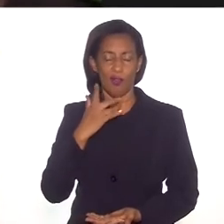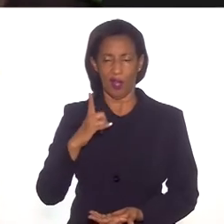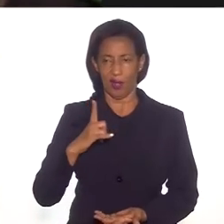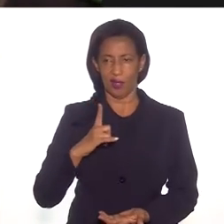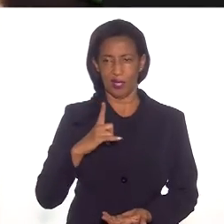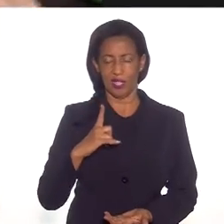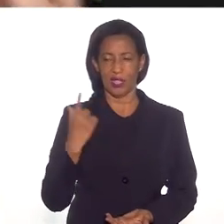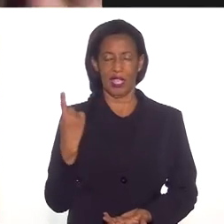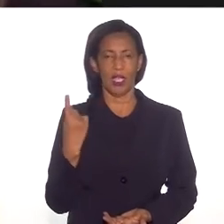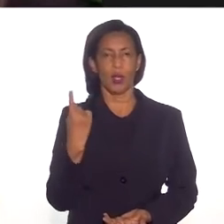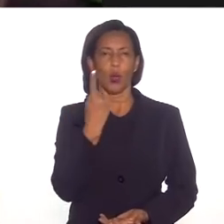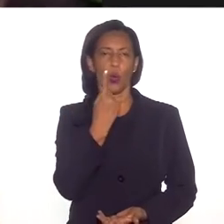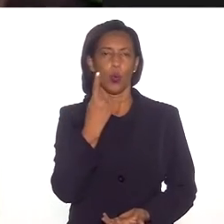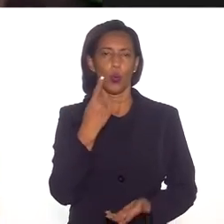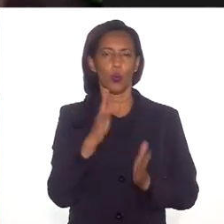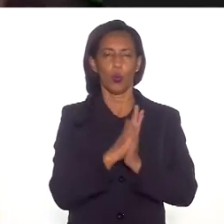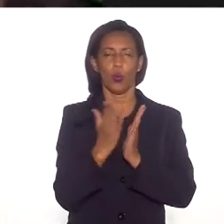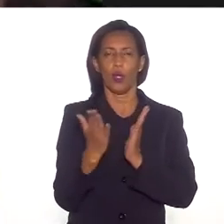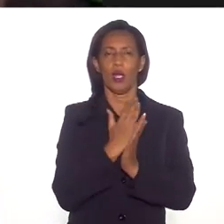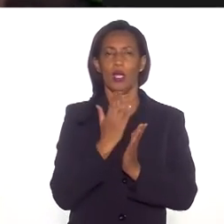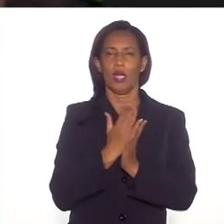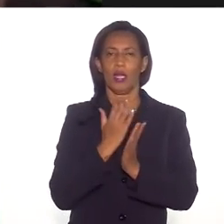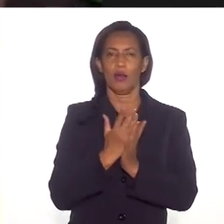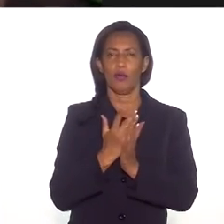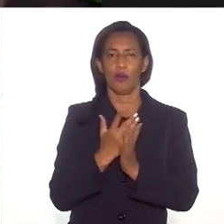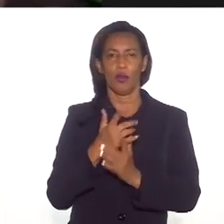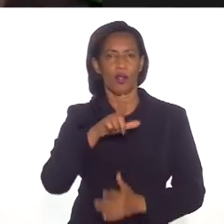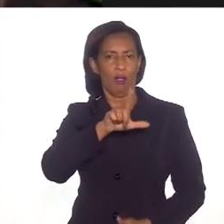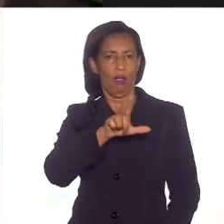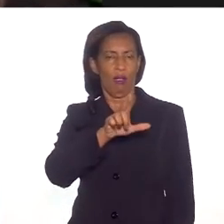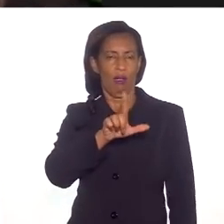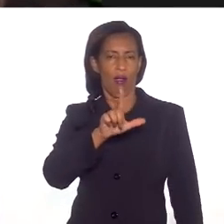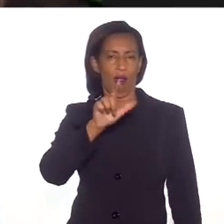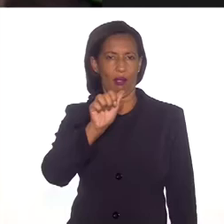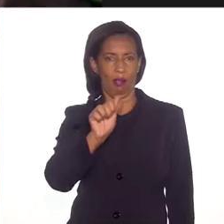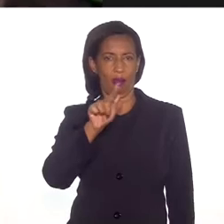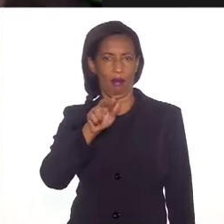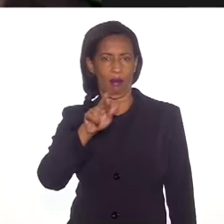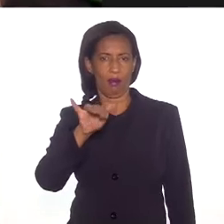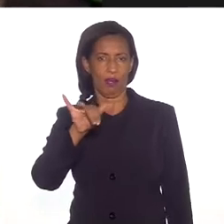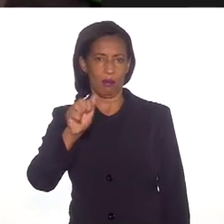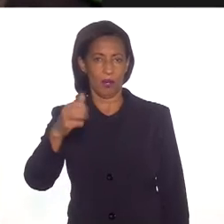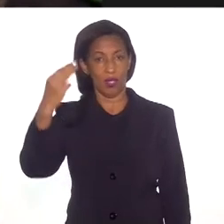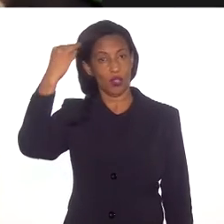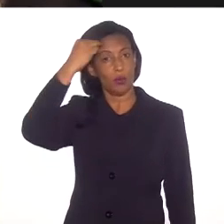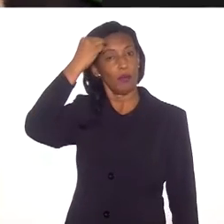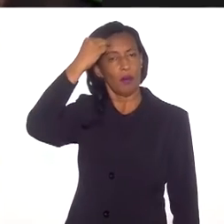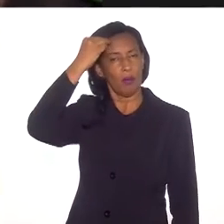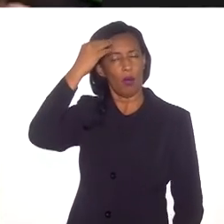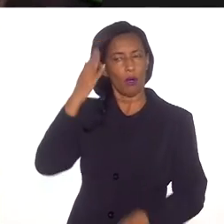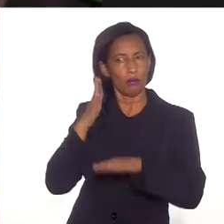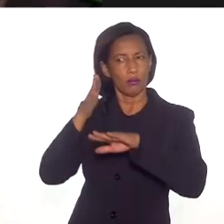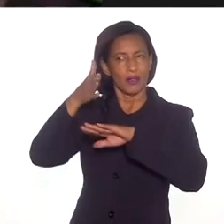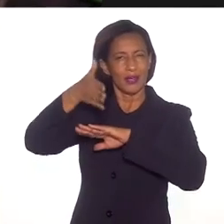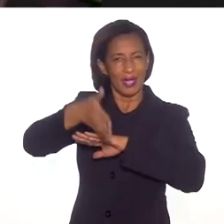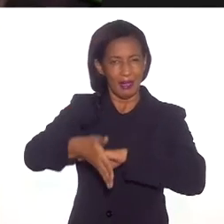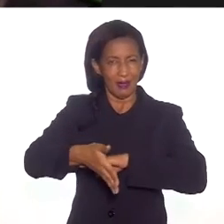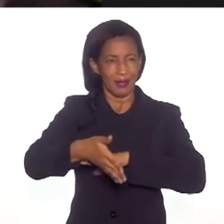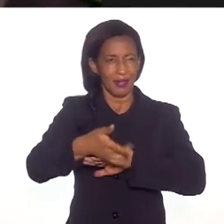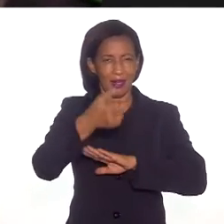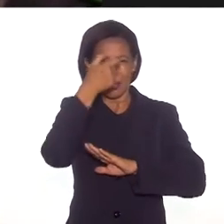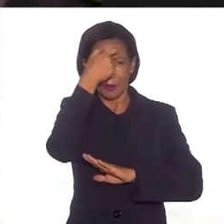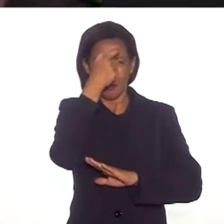livro que eu escrevi entre lágrimas, porque é um livro de memória e, quando a gente adentra nessas memórias